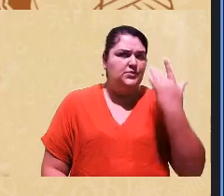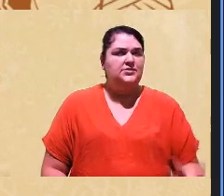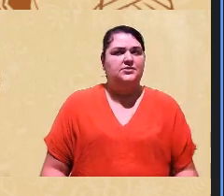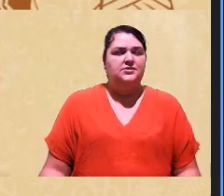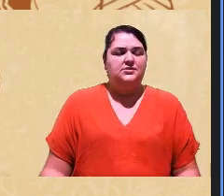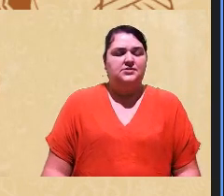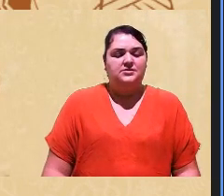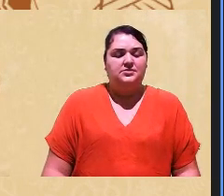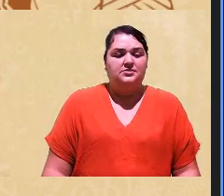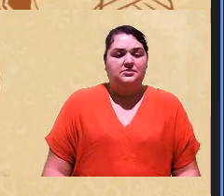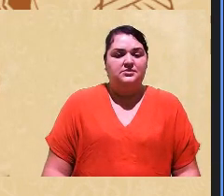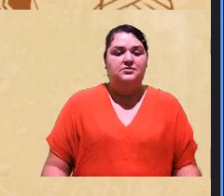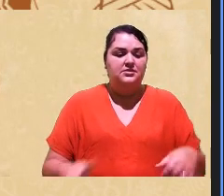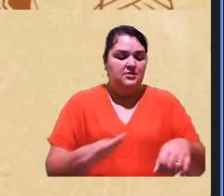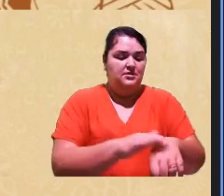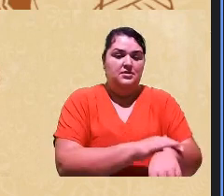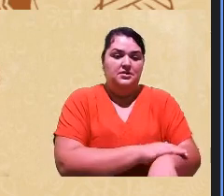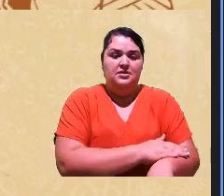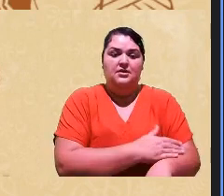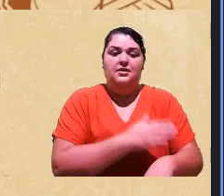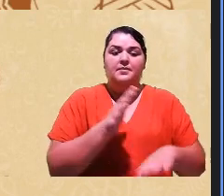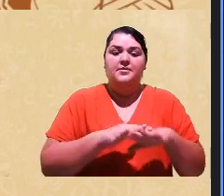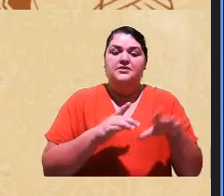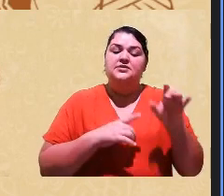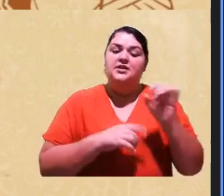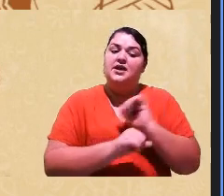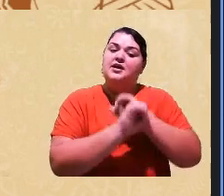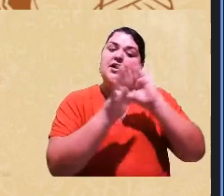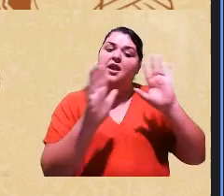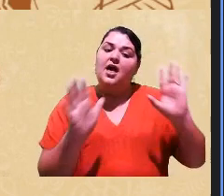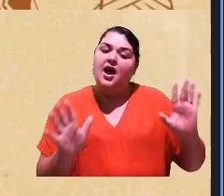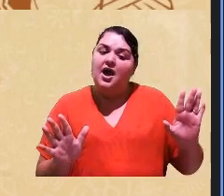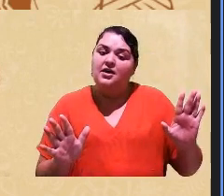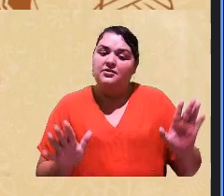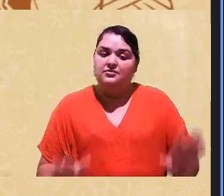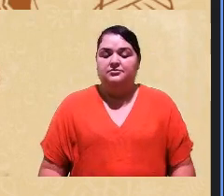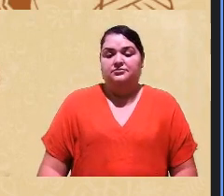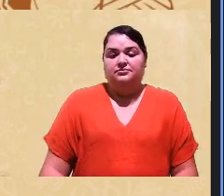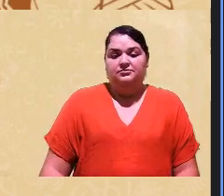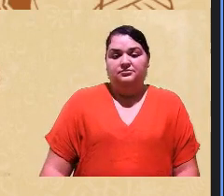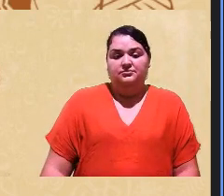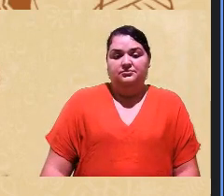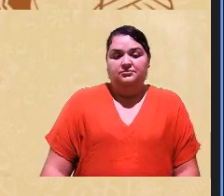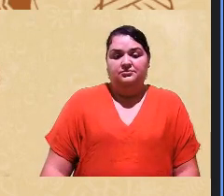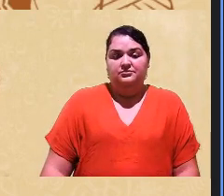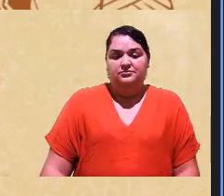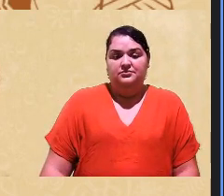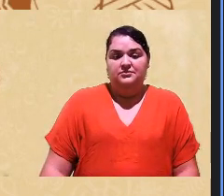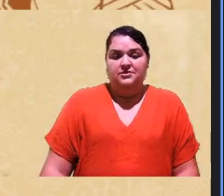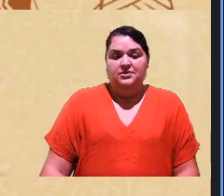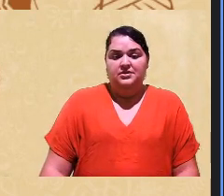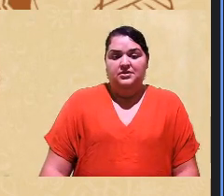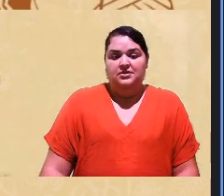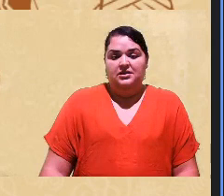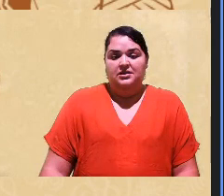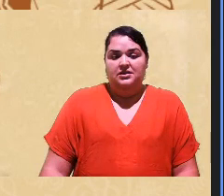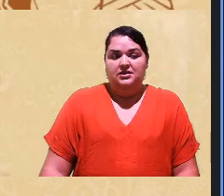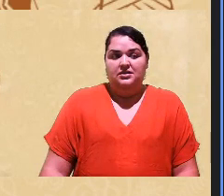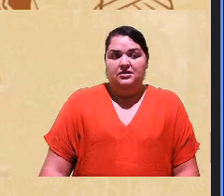pele de tom mais claro né mais embranquecido a gente vai ter